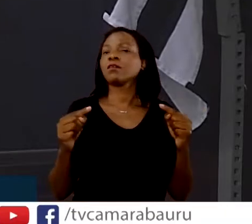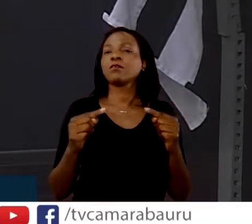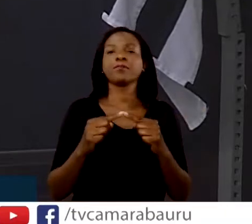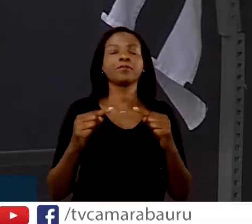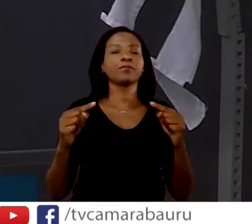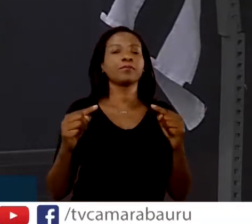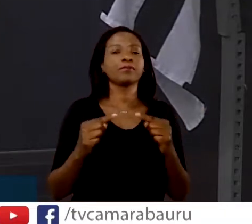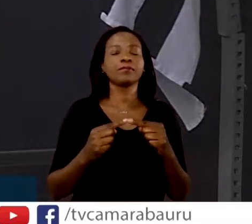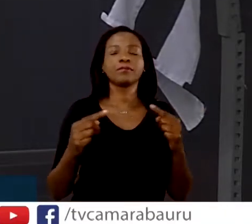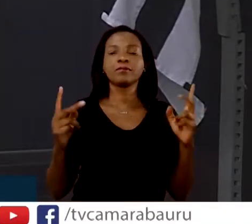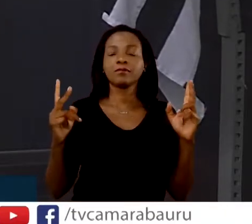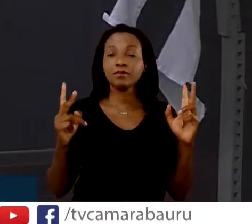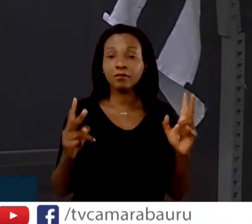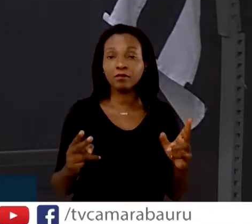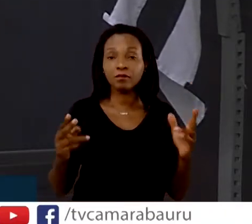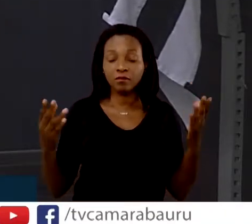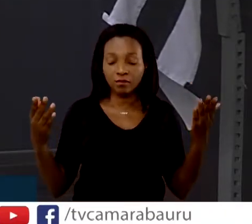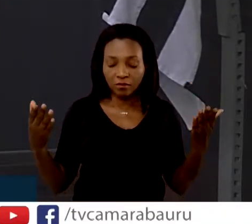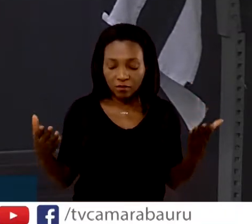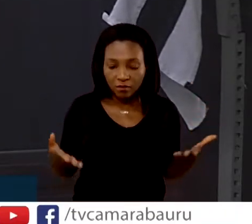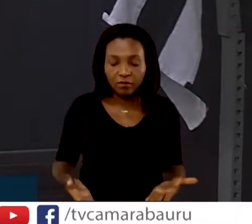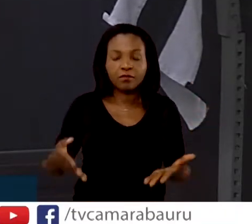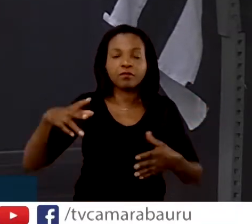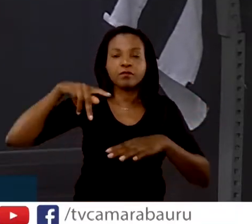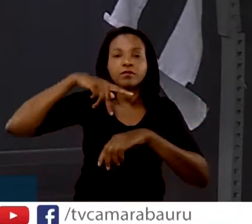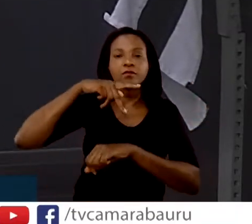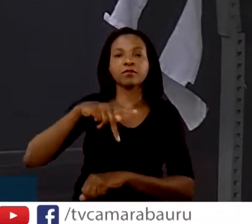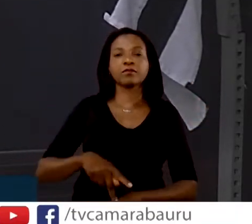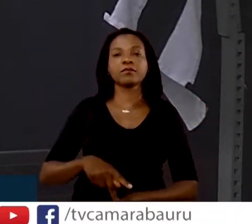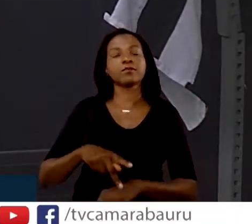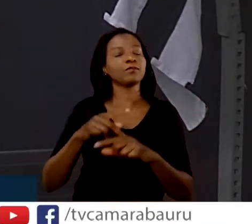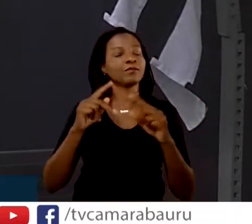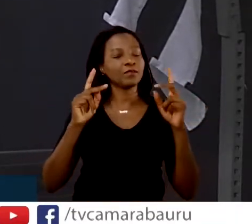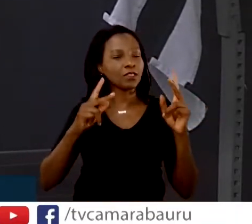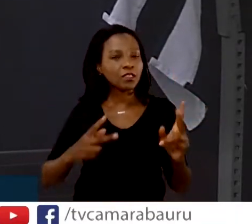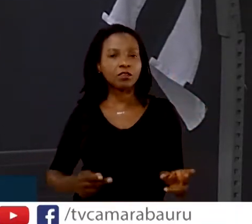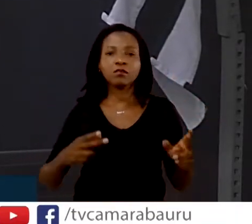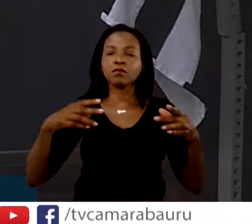país. É exatamente o que está acontecendo aqui na cidade de Bauru.